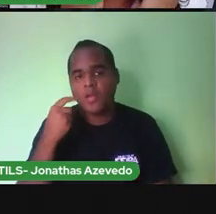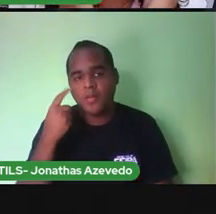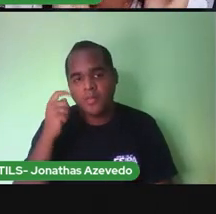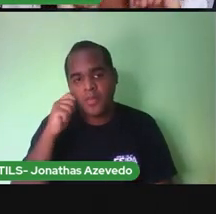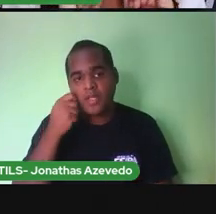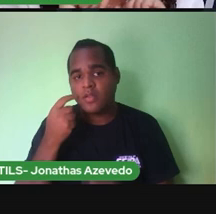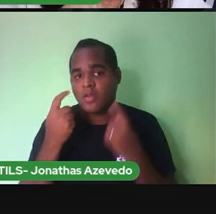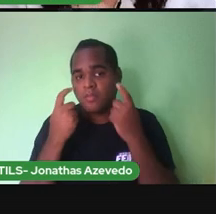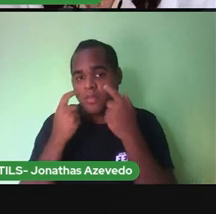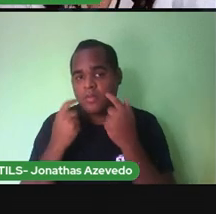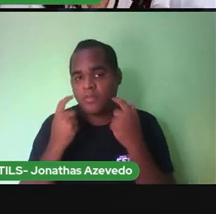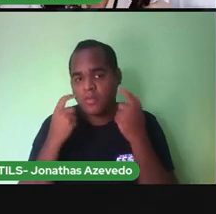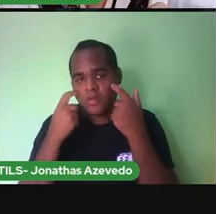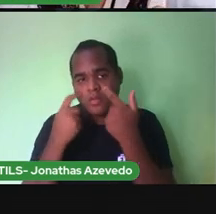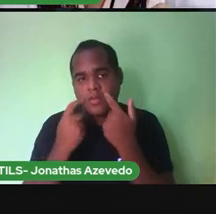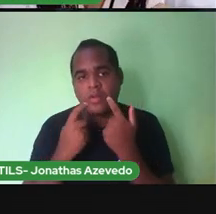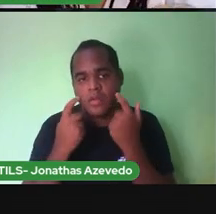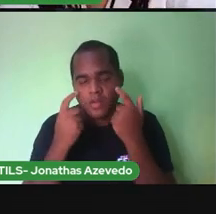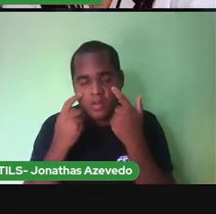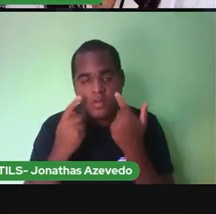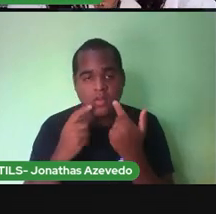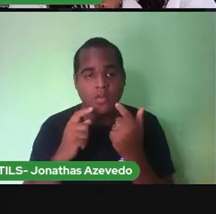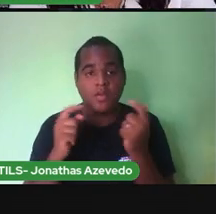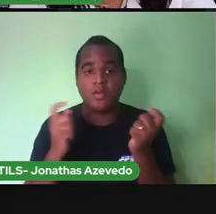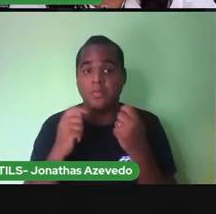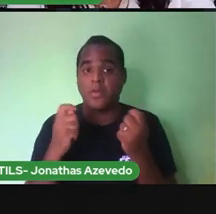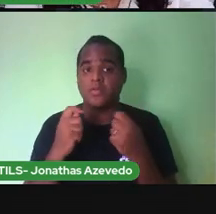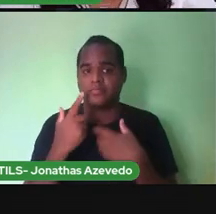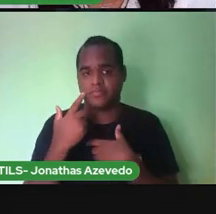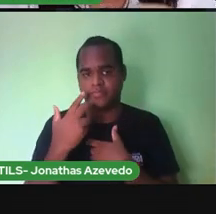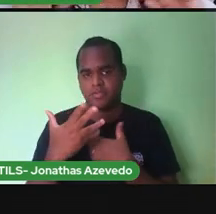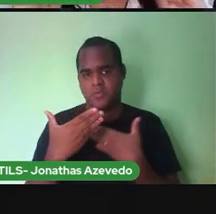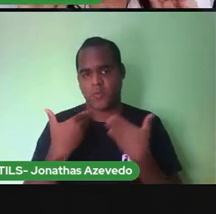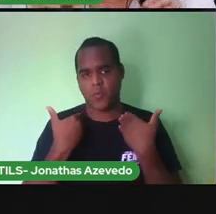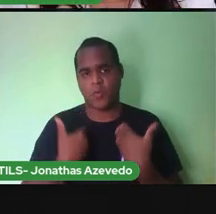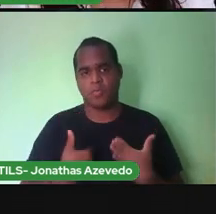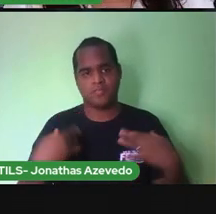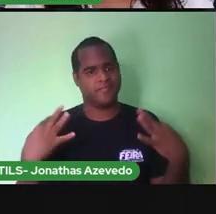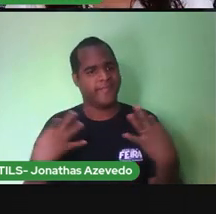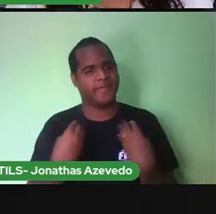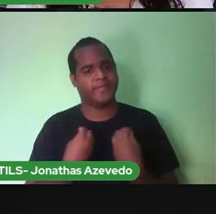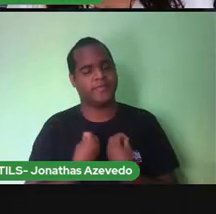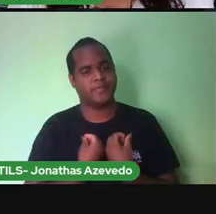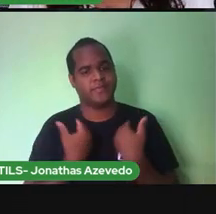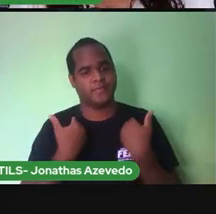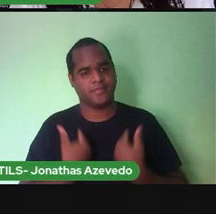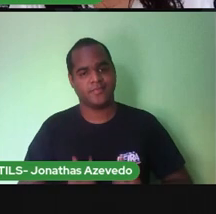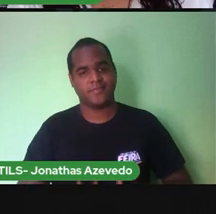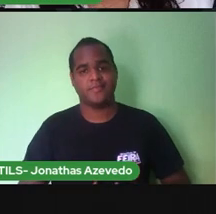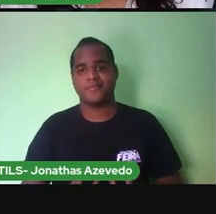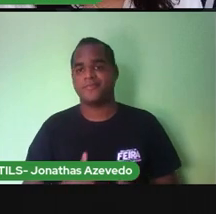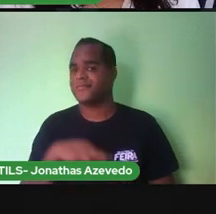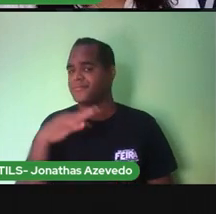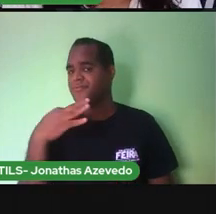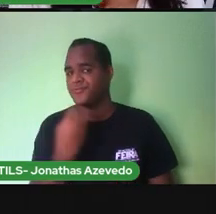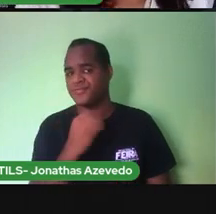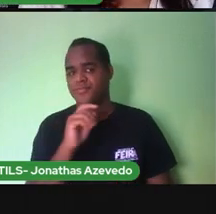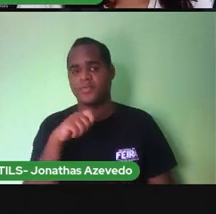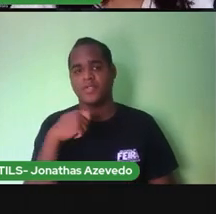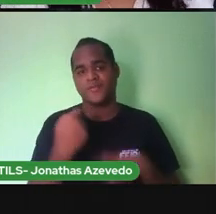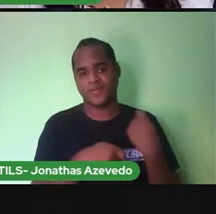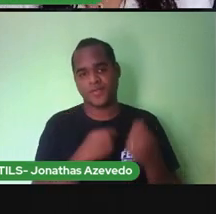as sardinhas, um sinal pelo corpo. Todos os seus sinais que